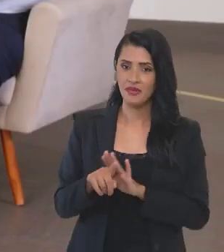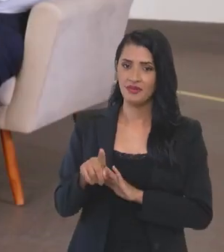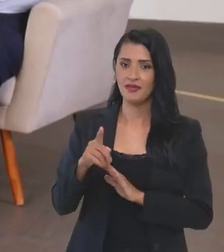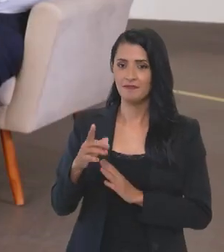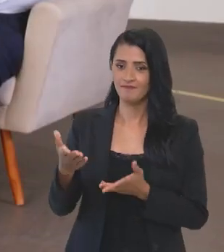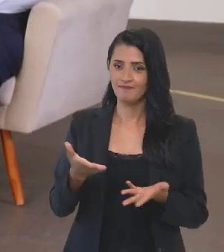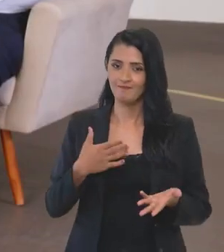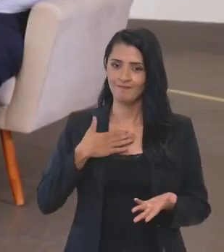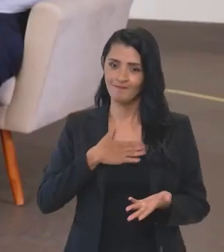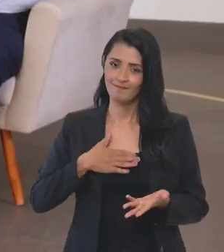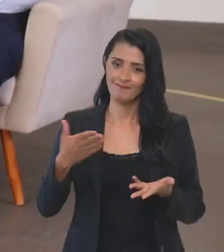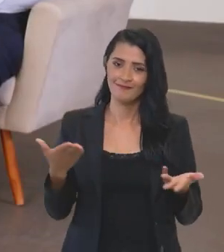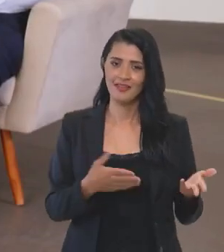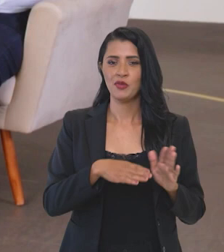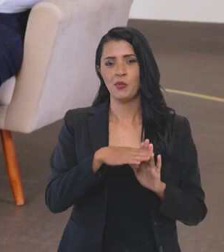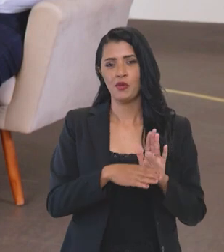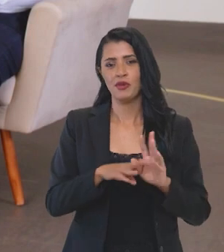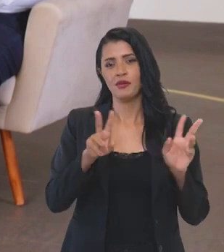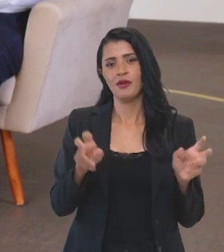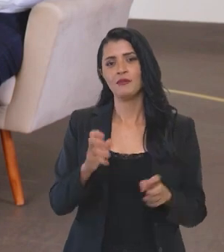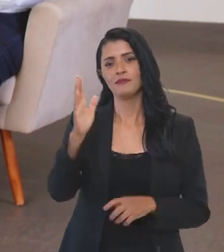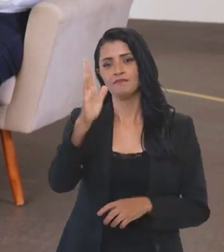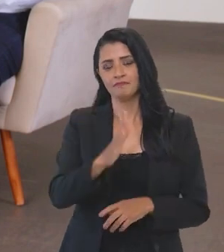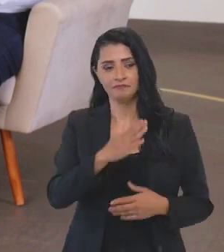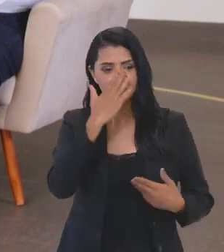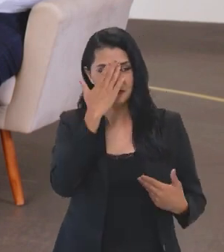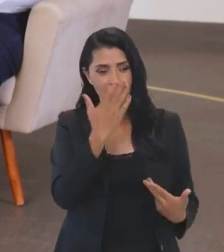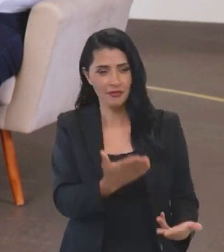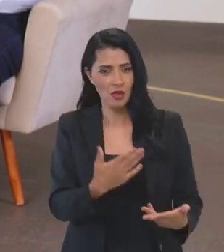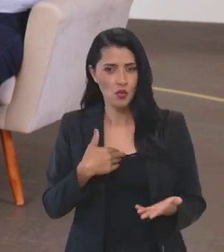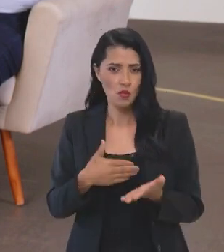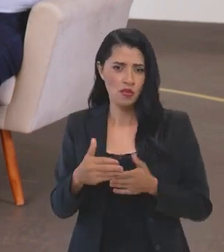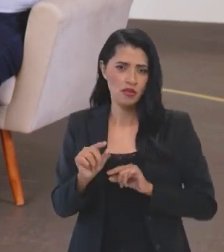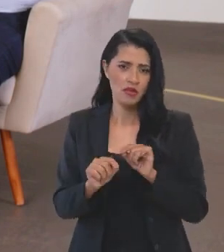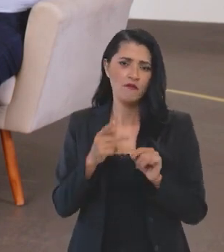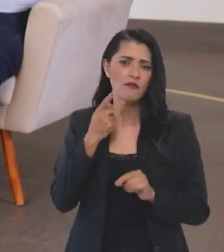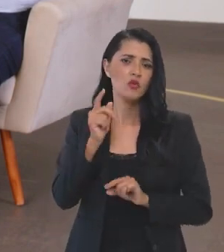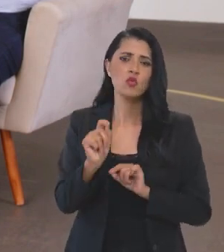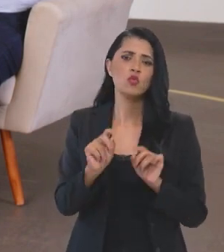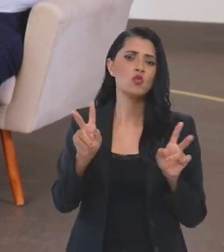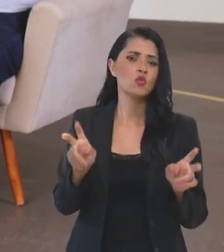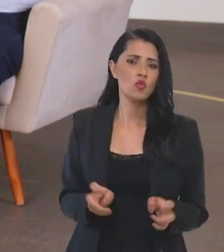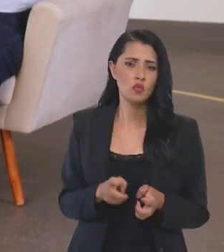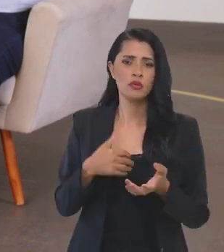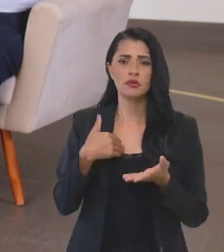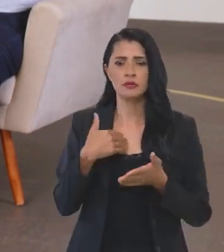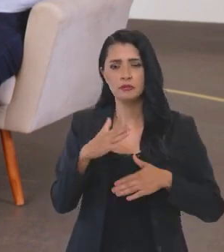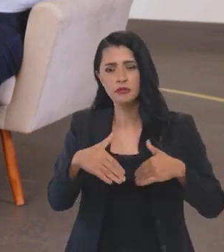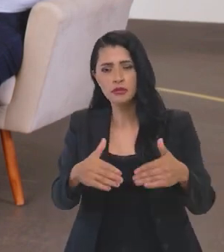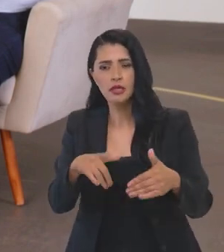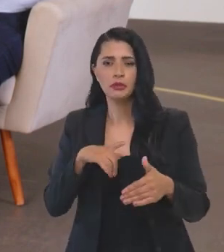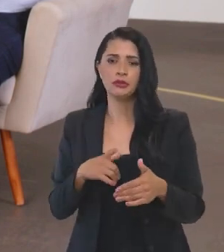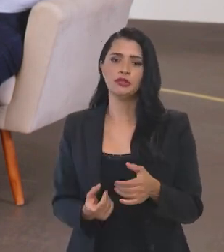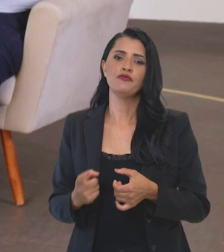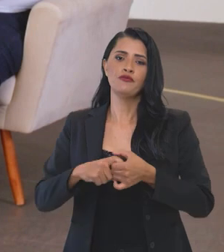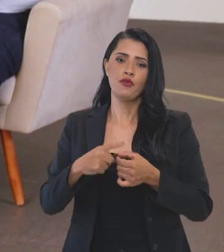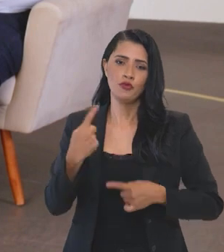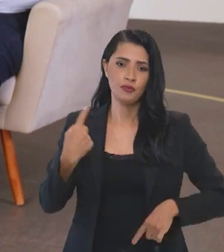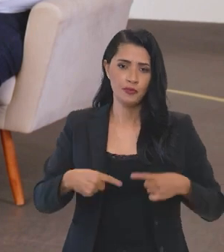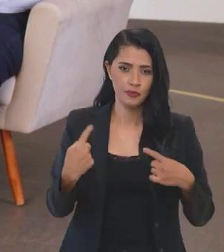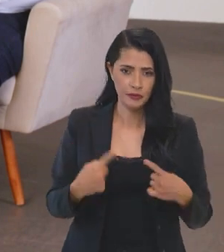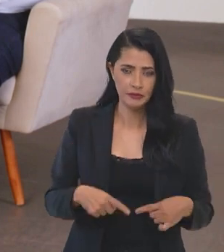Presidente, prazer recebê-la aqui no programa Brasil em Pauta. Obrigada. Vamos começar falando sobre o processo de